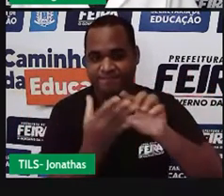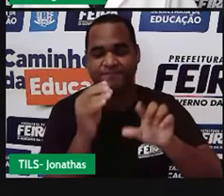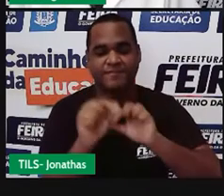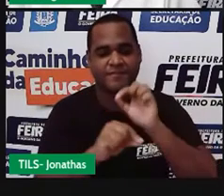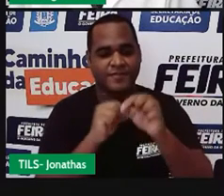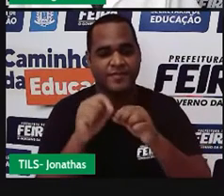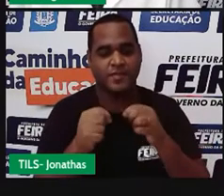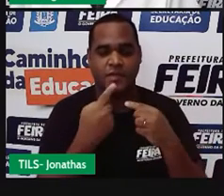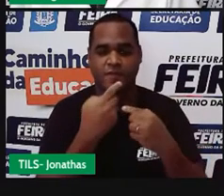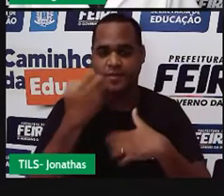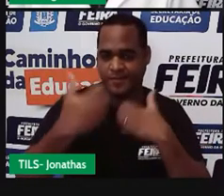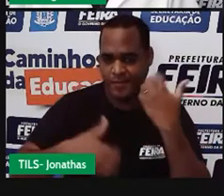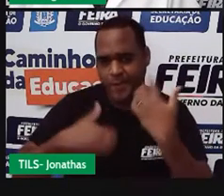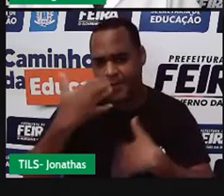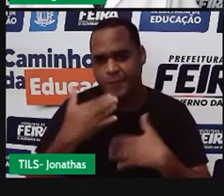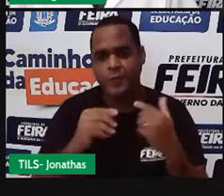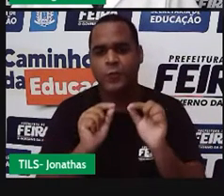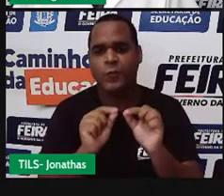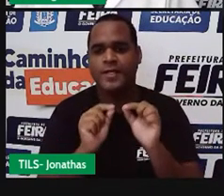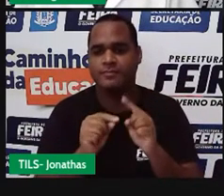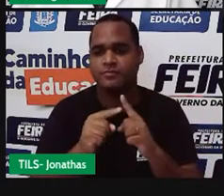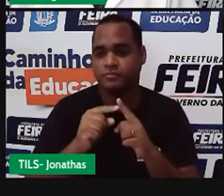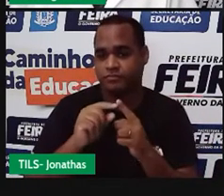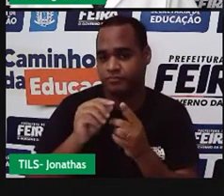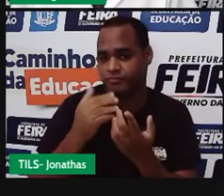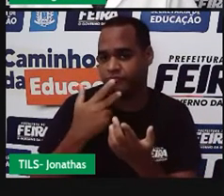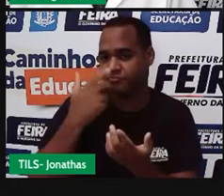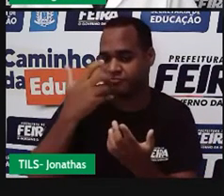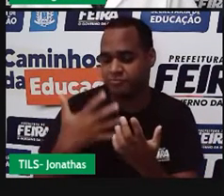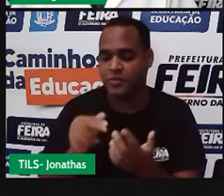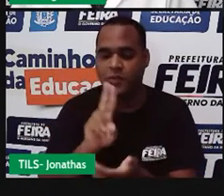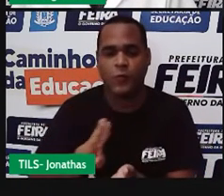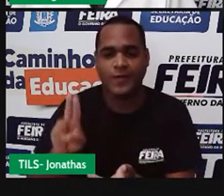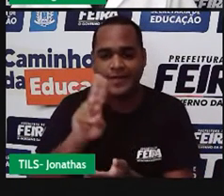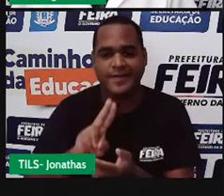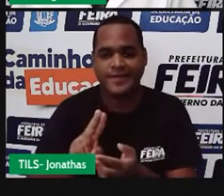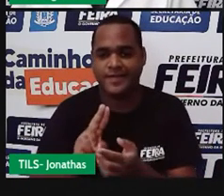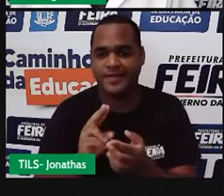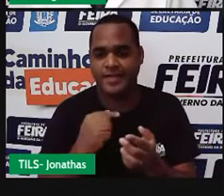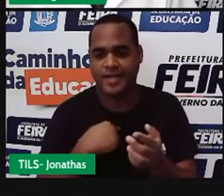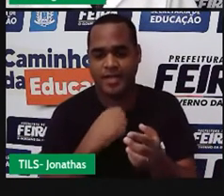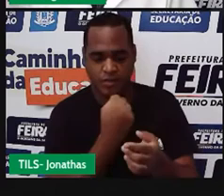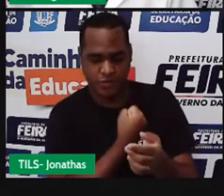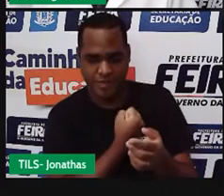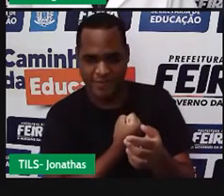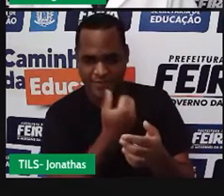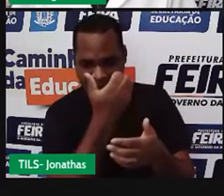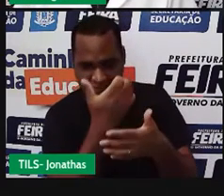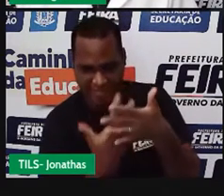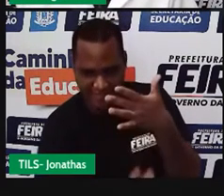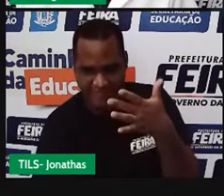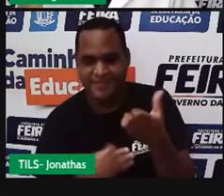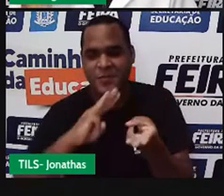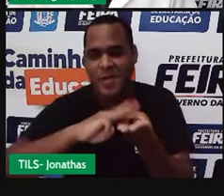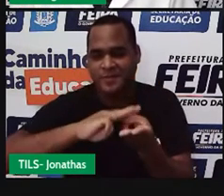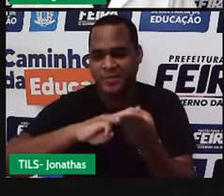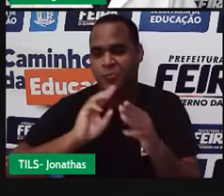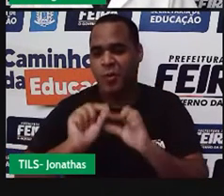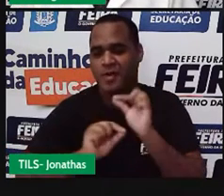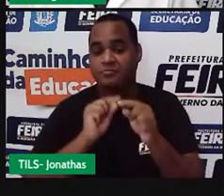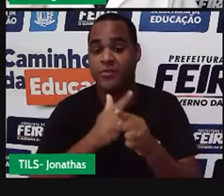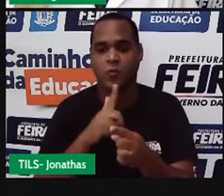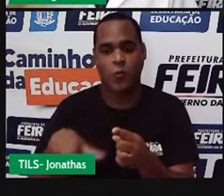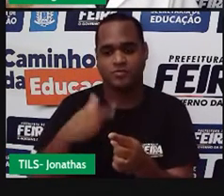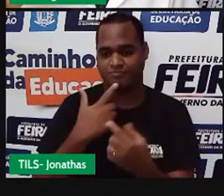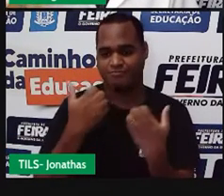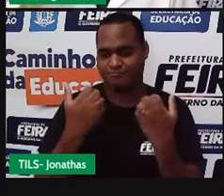expressar relações matemáticas usando expressões numéricas. Na verdade, eu trago algo a mais,